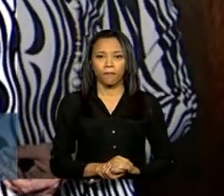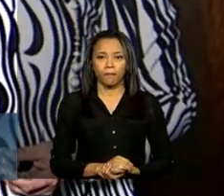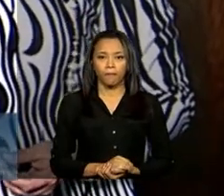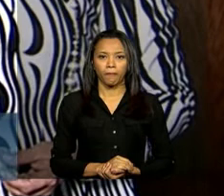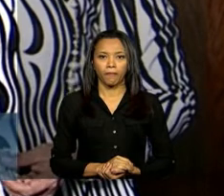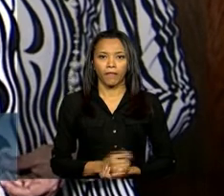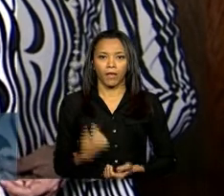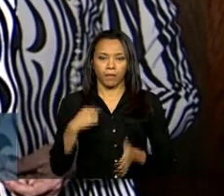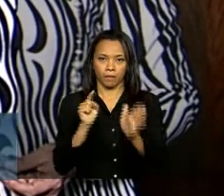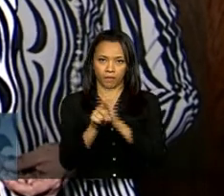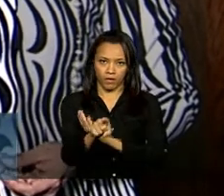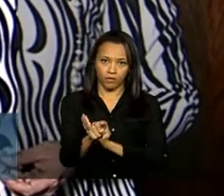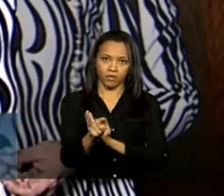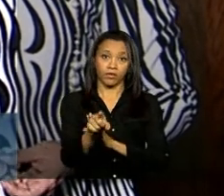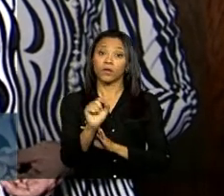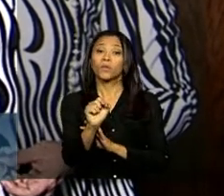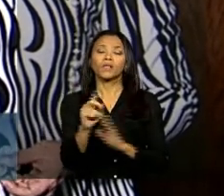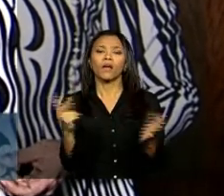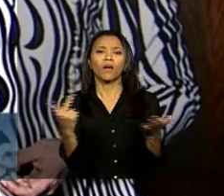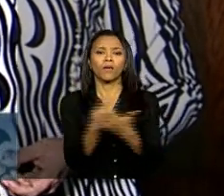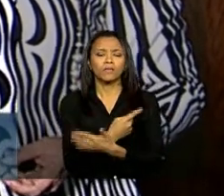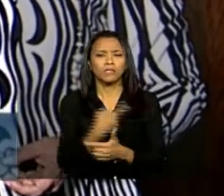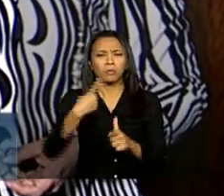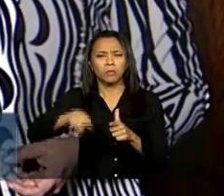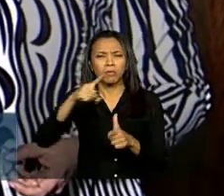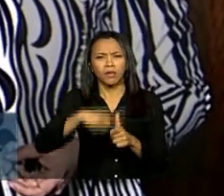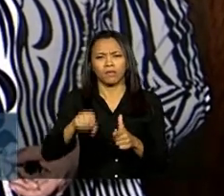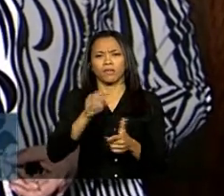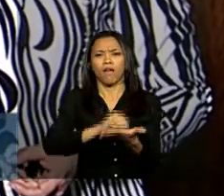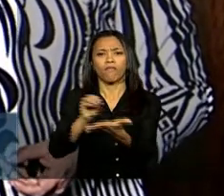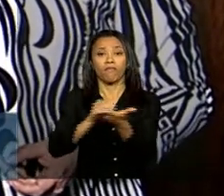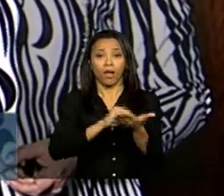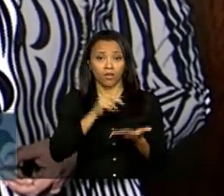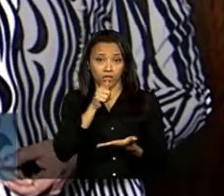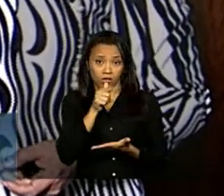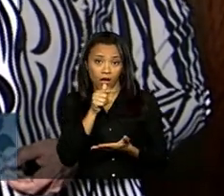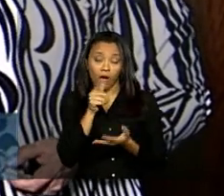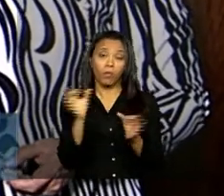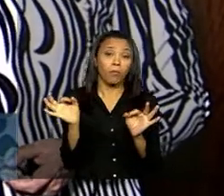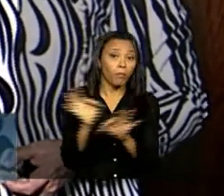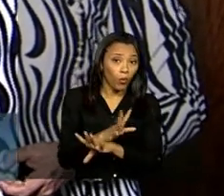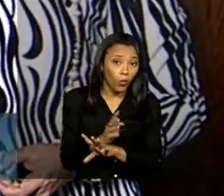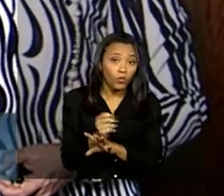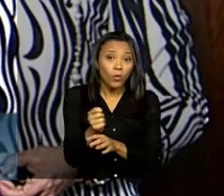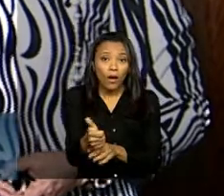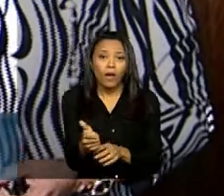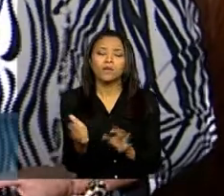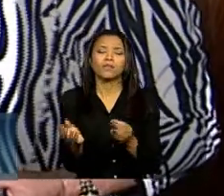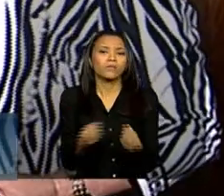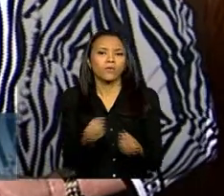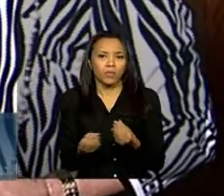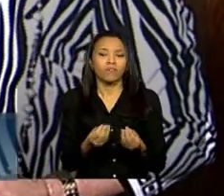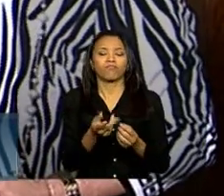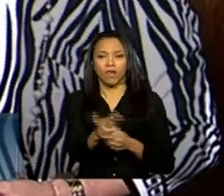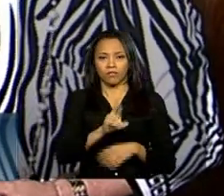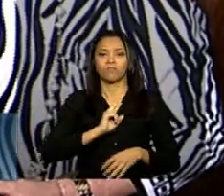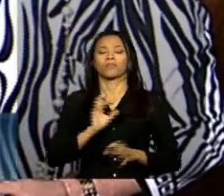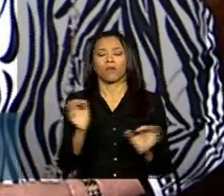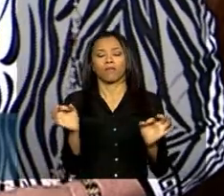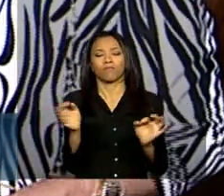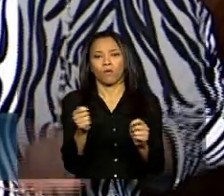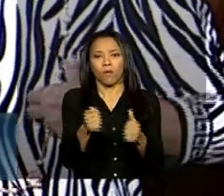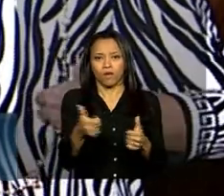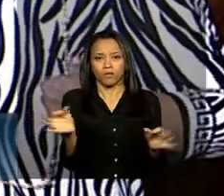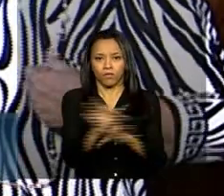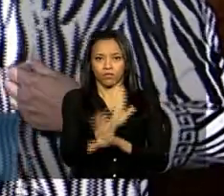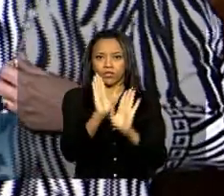sobre os efeitos da crise ríplica na produção de alimentos está quase pronto qual vai ser o uso está quase pronto inclusive nós saímos